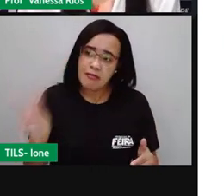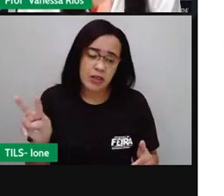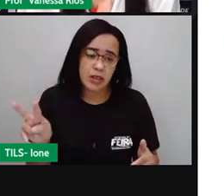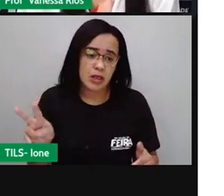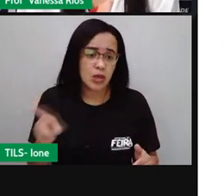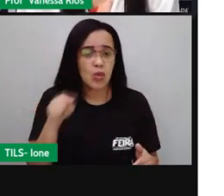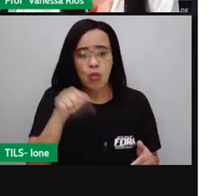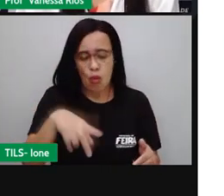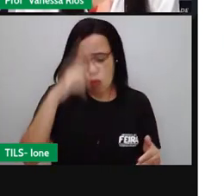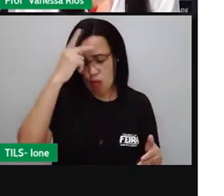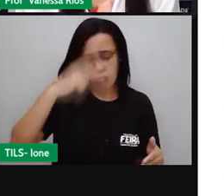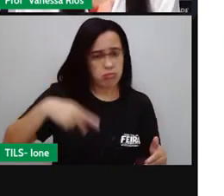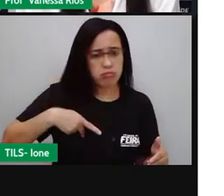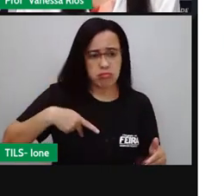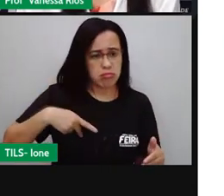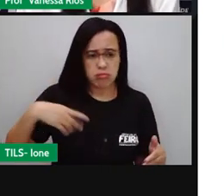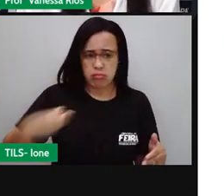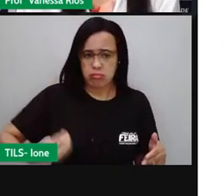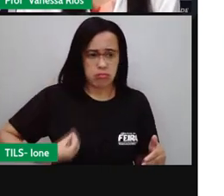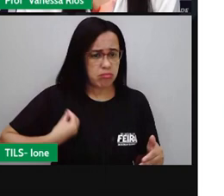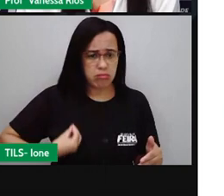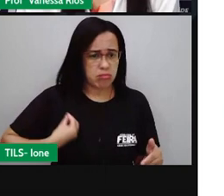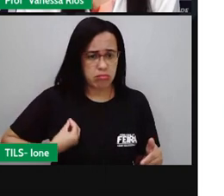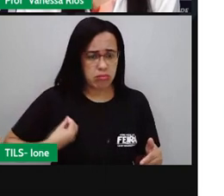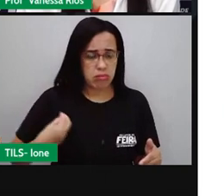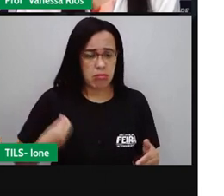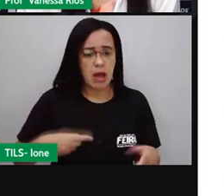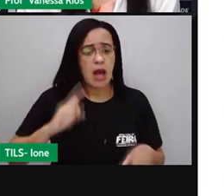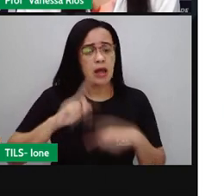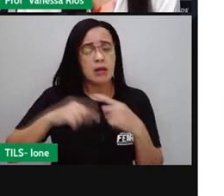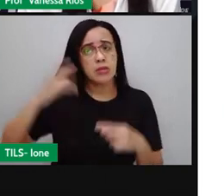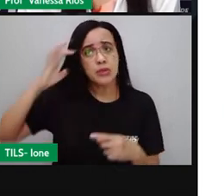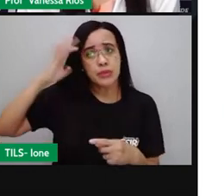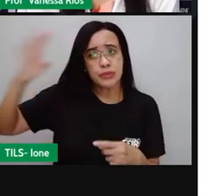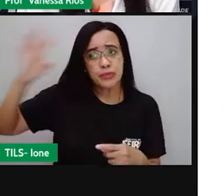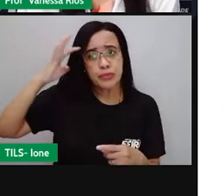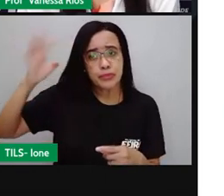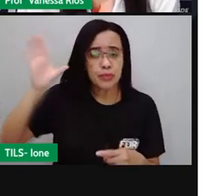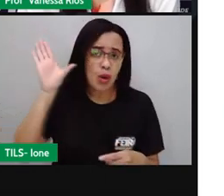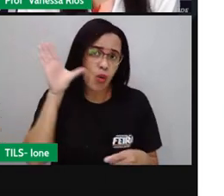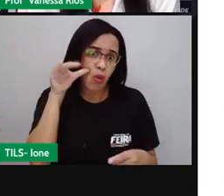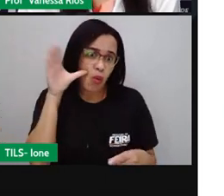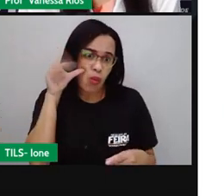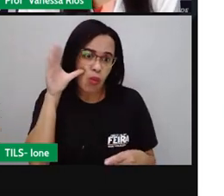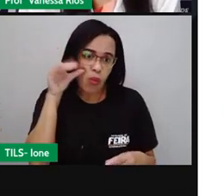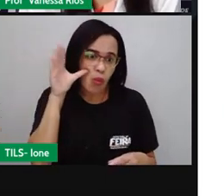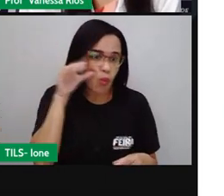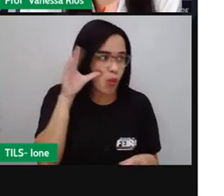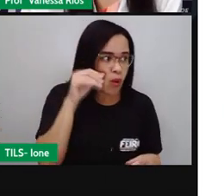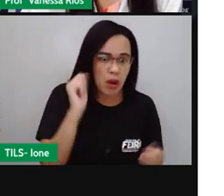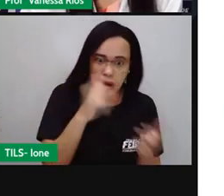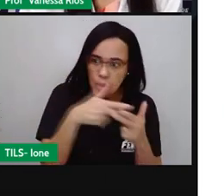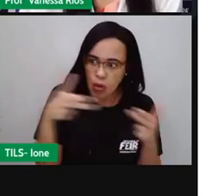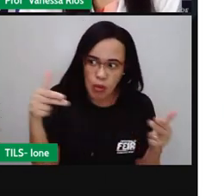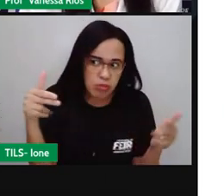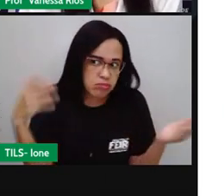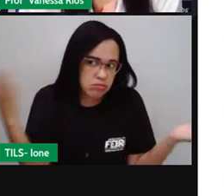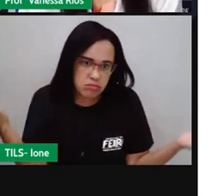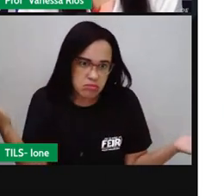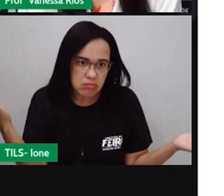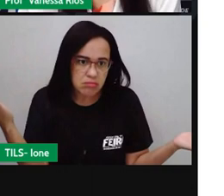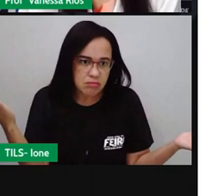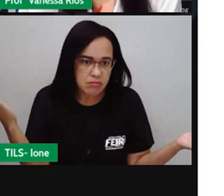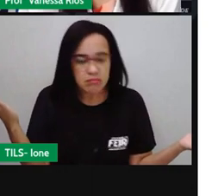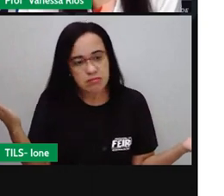viveu reflita sobre as curiosidades que essa situação desperta em você então é um